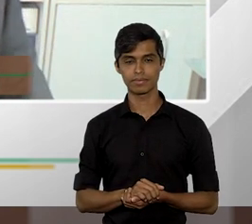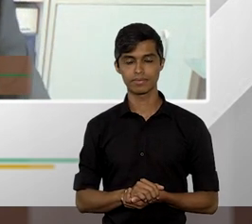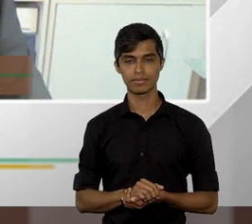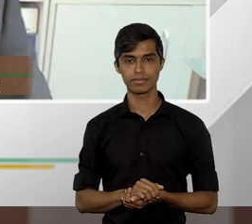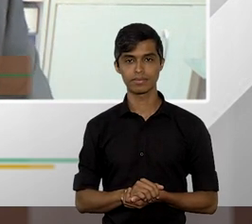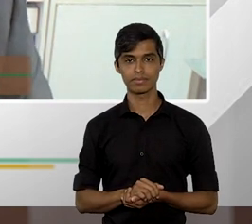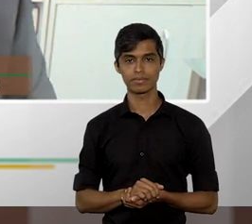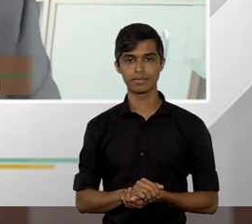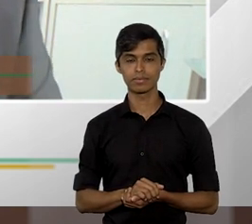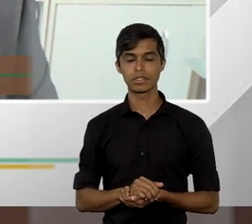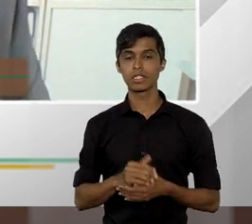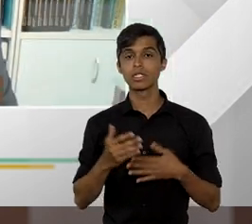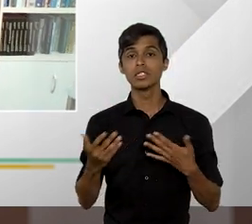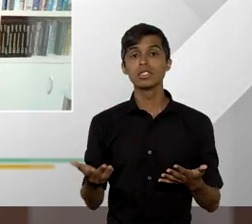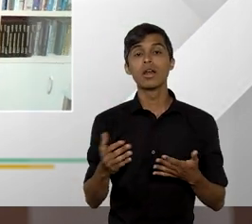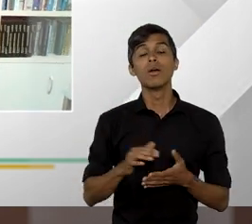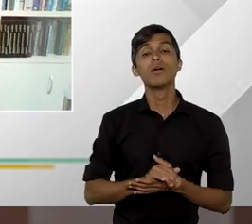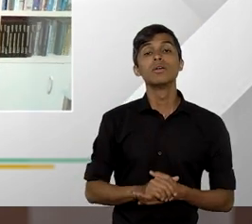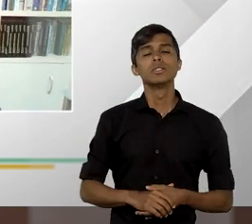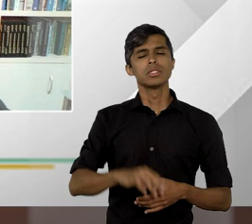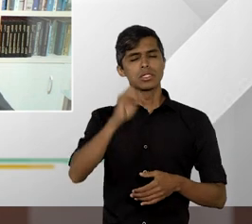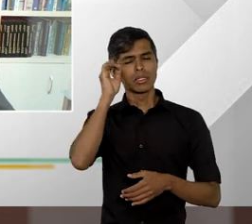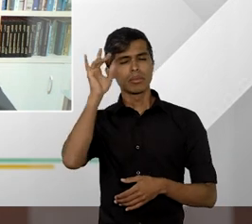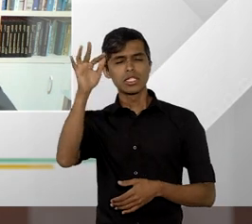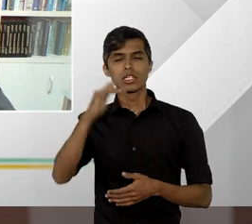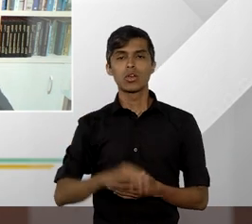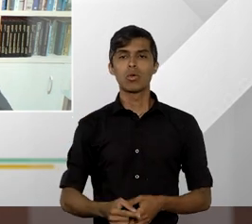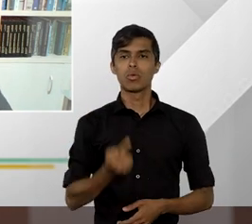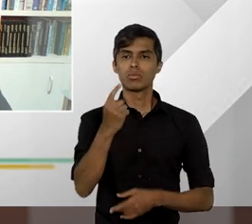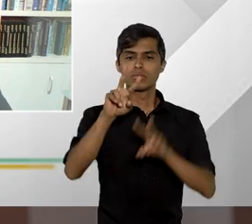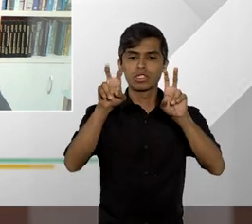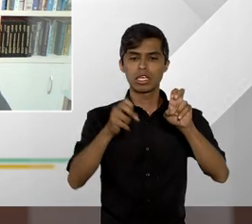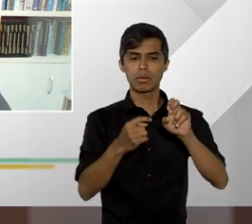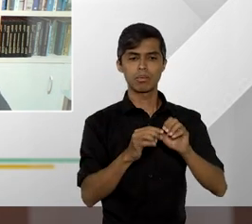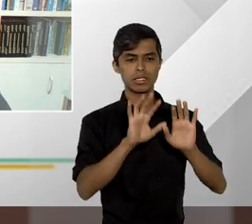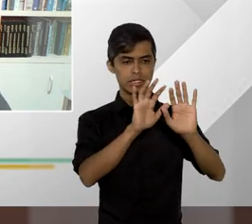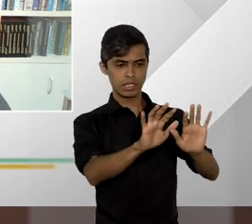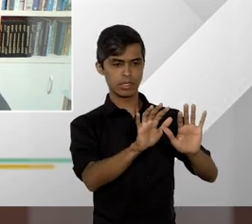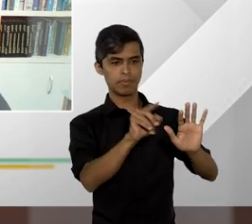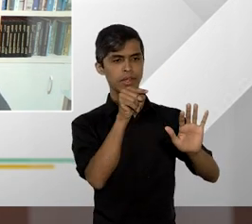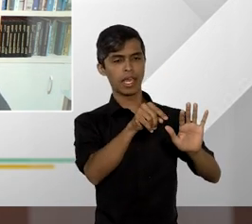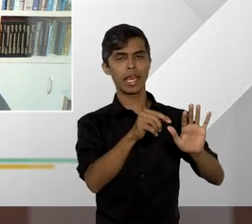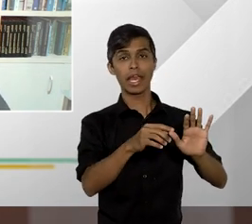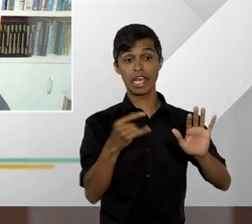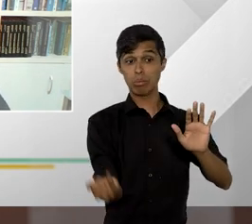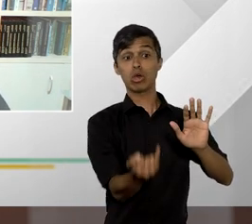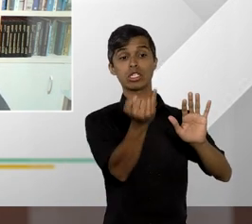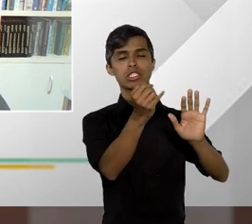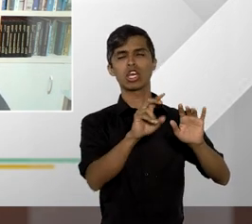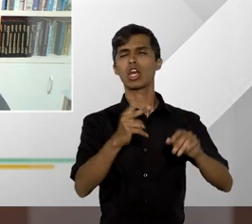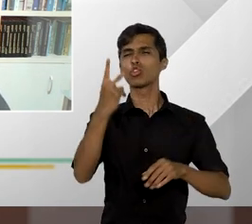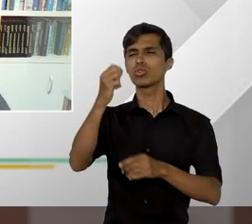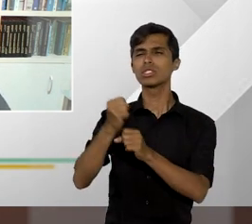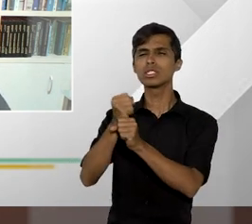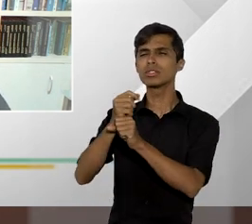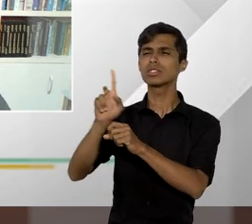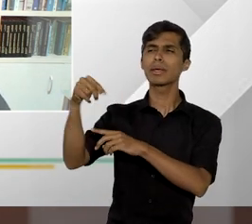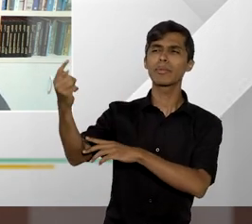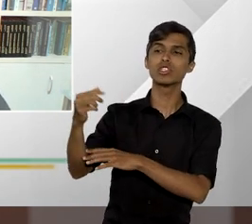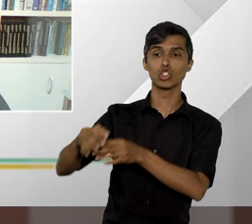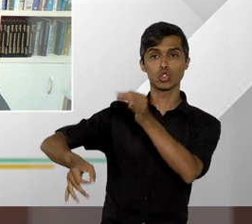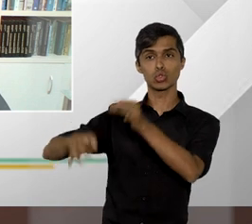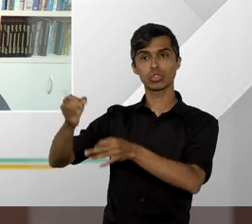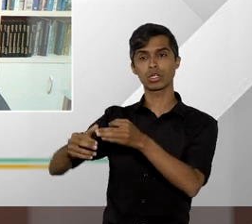não você imagine a questão X é definida como uma questão federal relevante daqui a dois anos será julgado um recurso